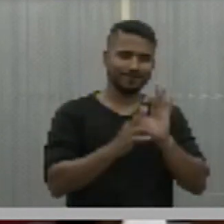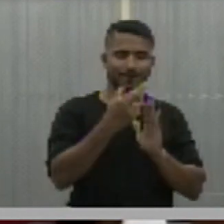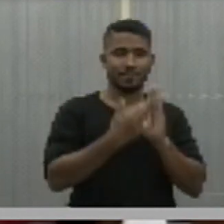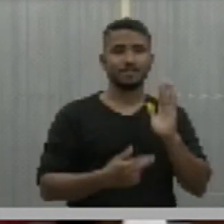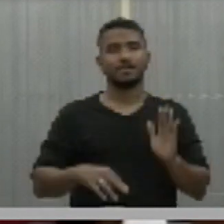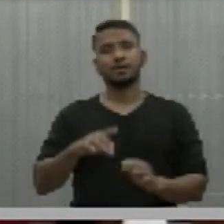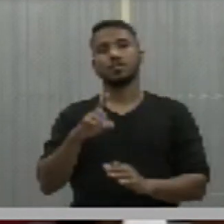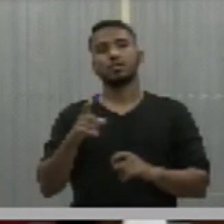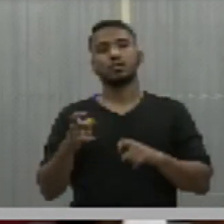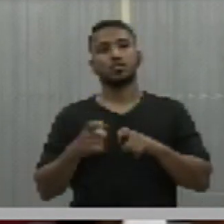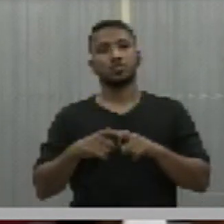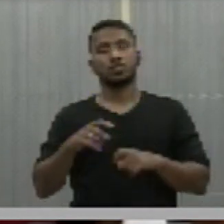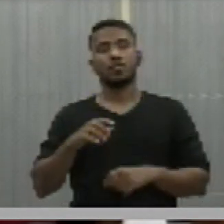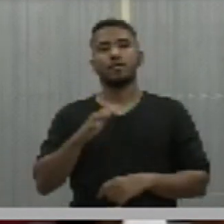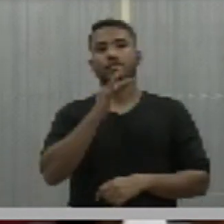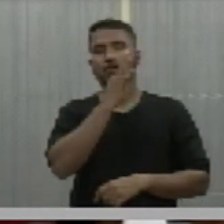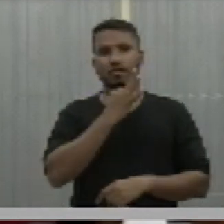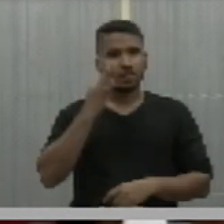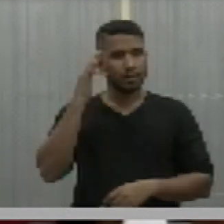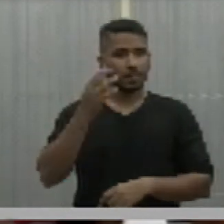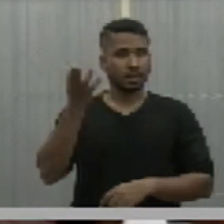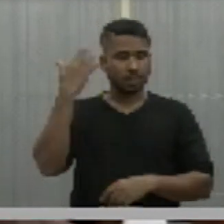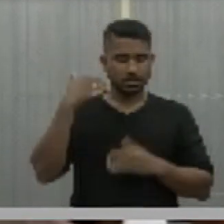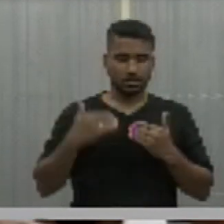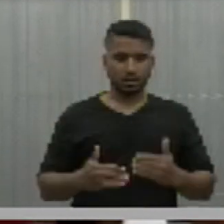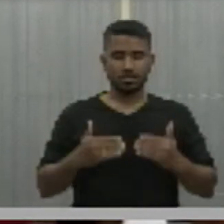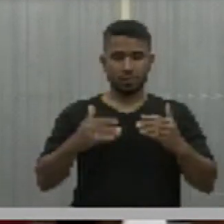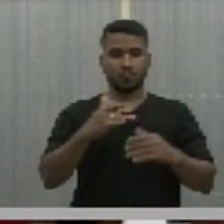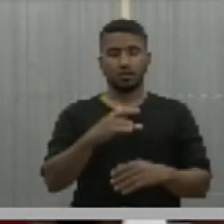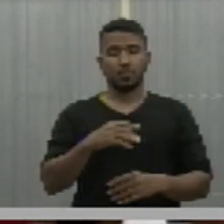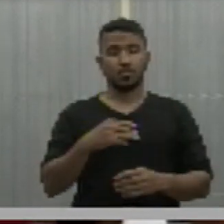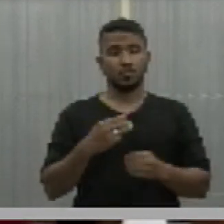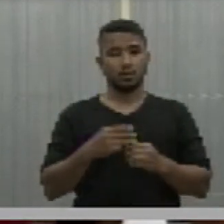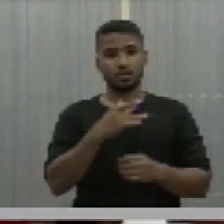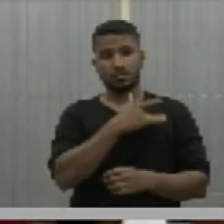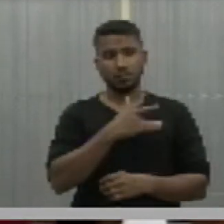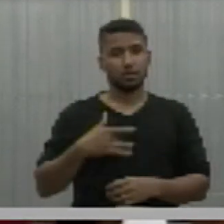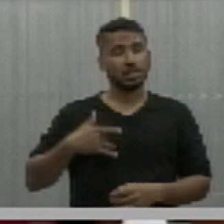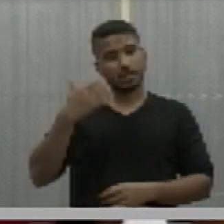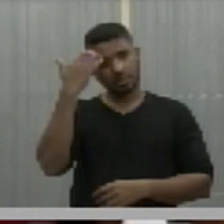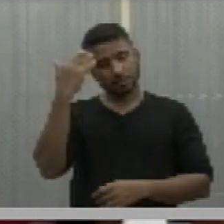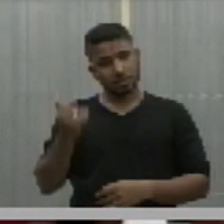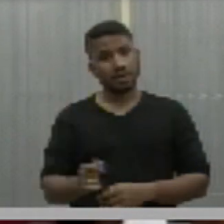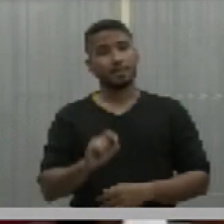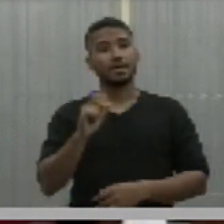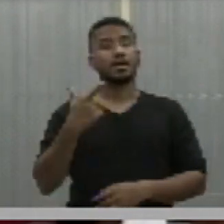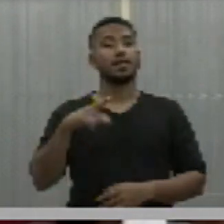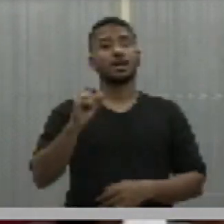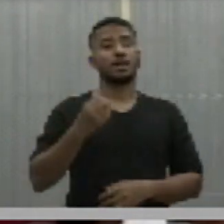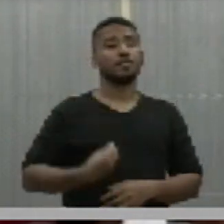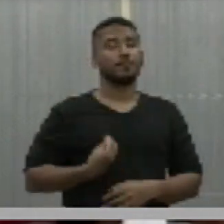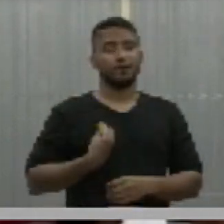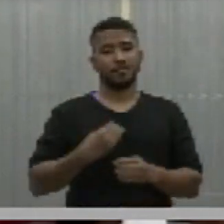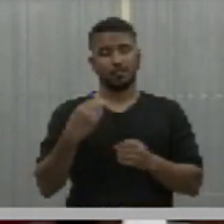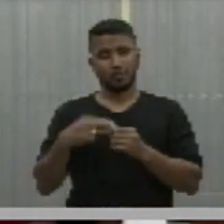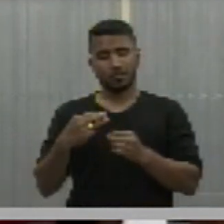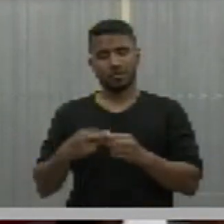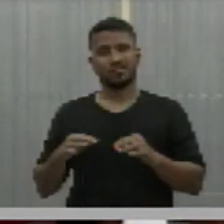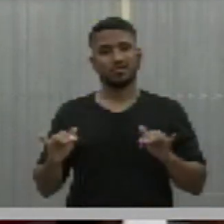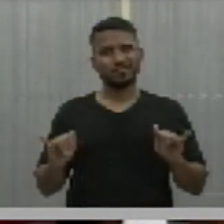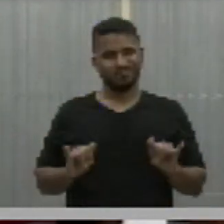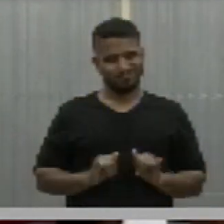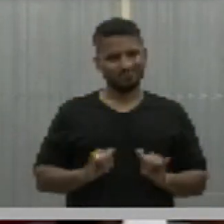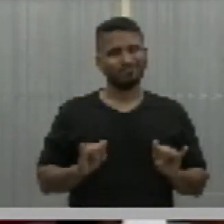deputado doutor Filipe, que foi secretário municipal de saúde, sabe de quem vive no município, esse sofrimento dos